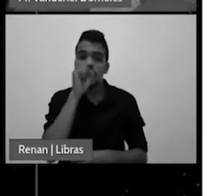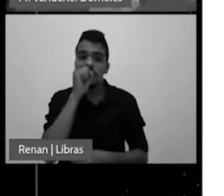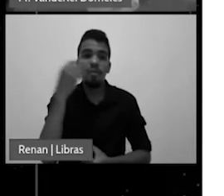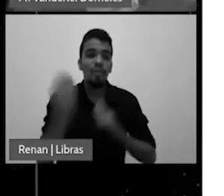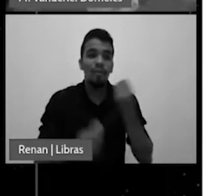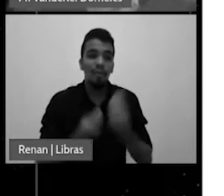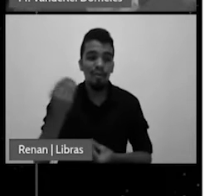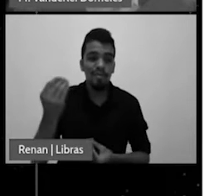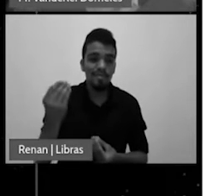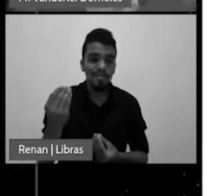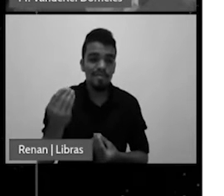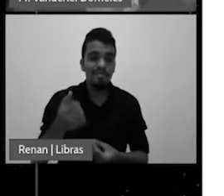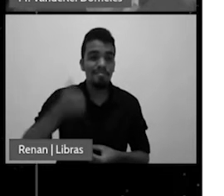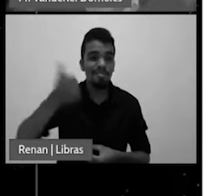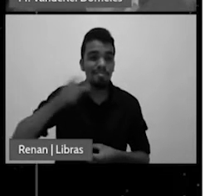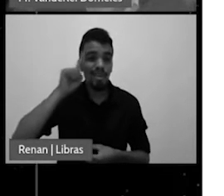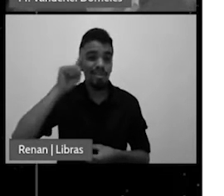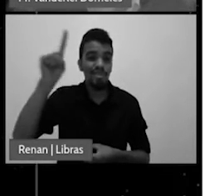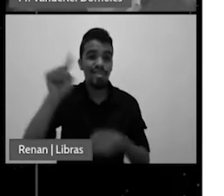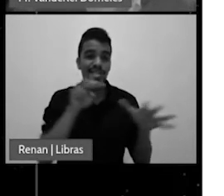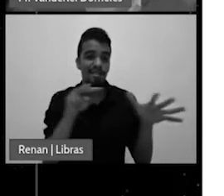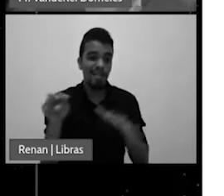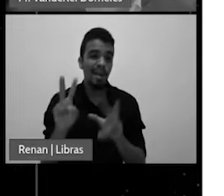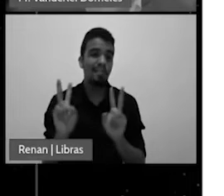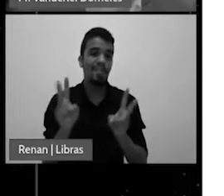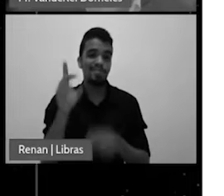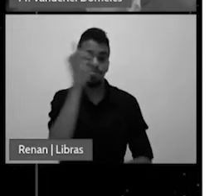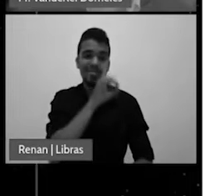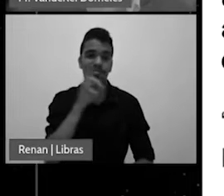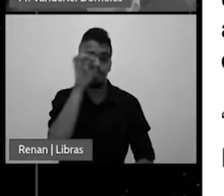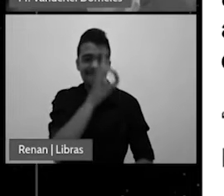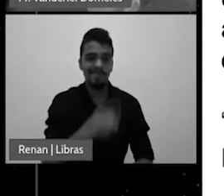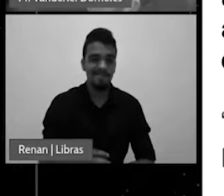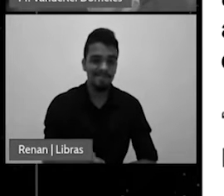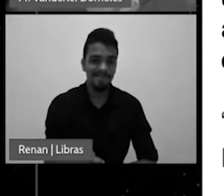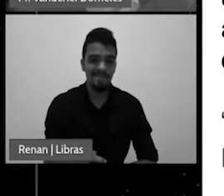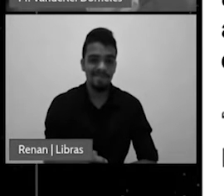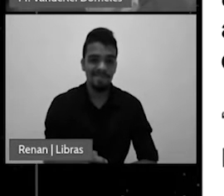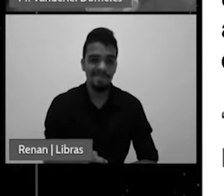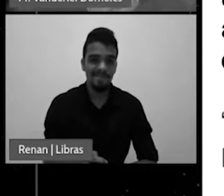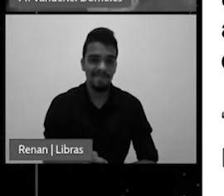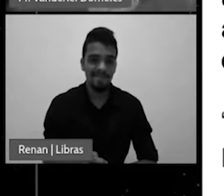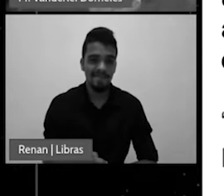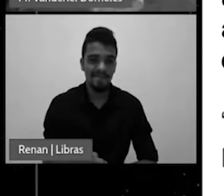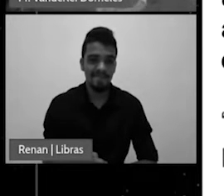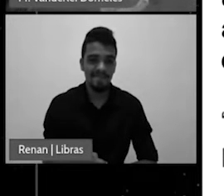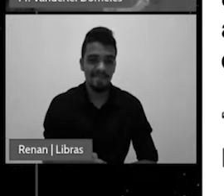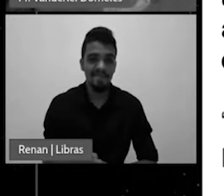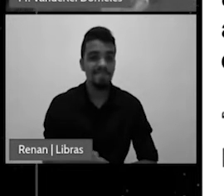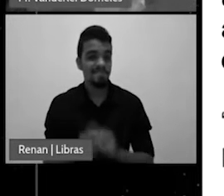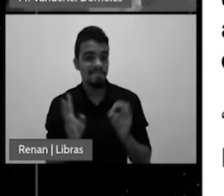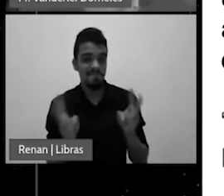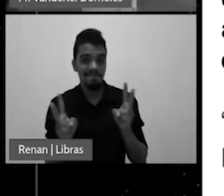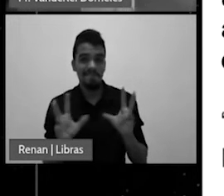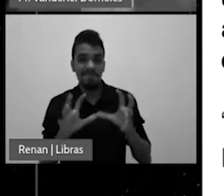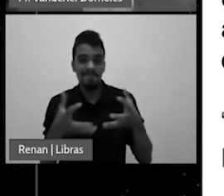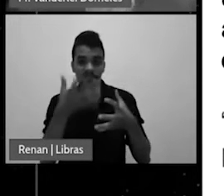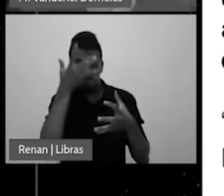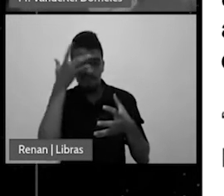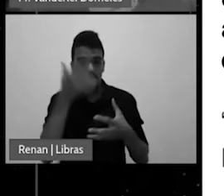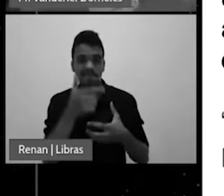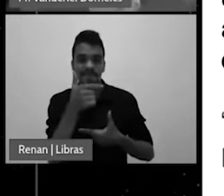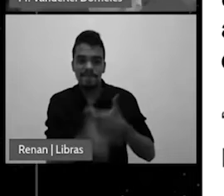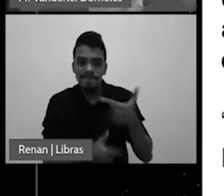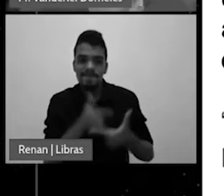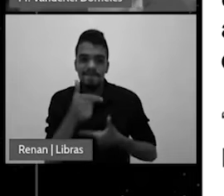E isso se tornou num preceito extremamente forte para eles. No meio desses protestantes ingleses surgiu um casal